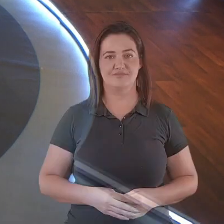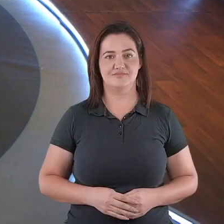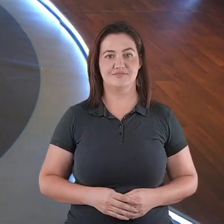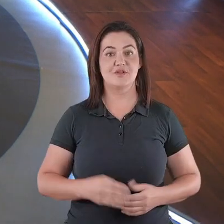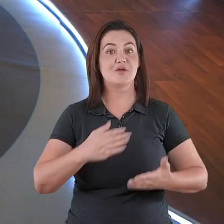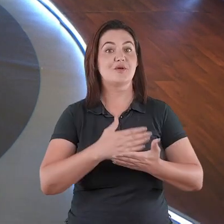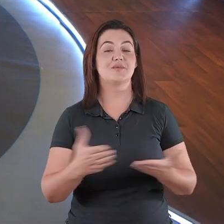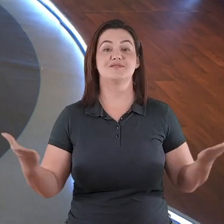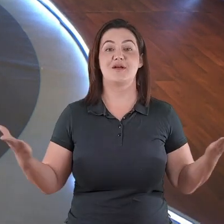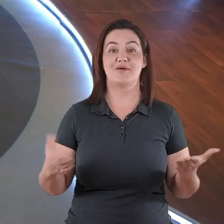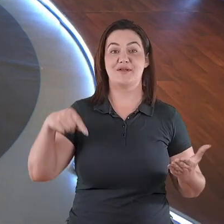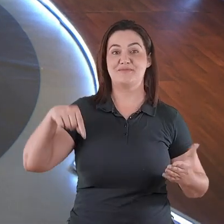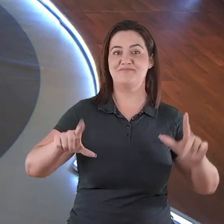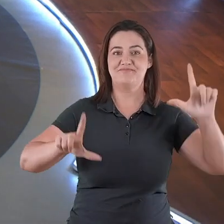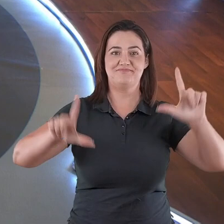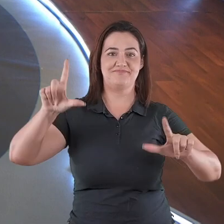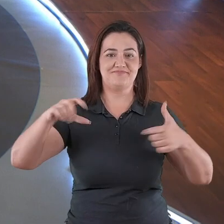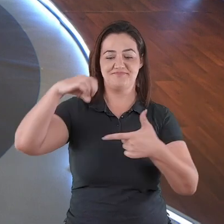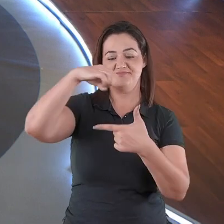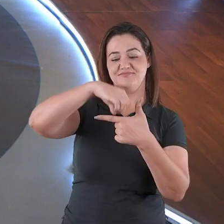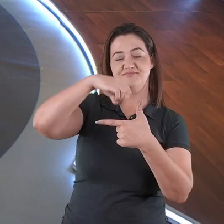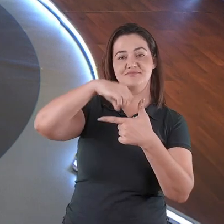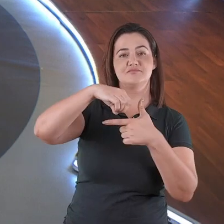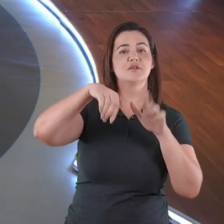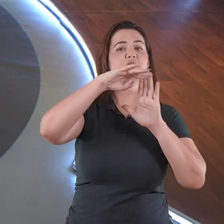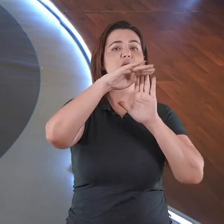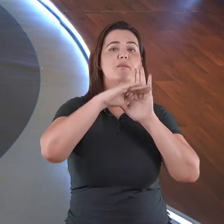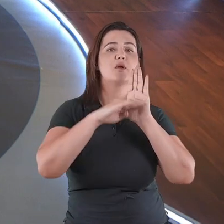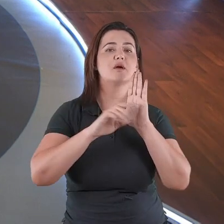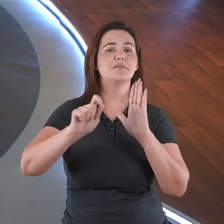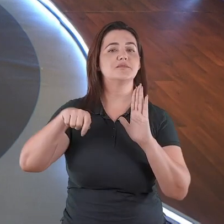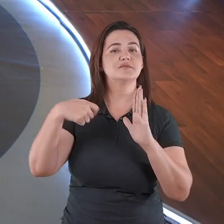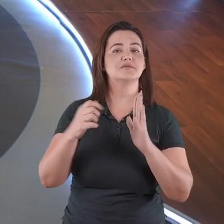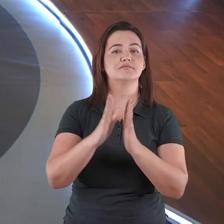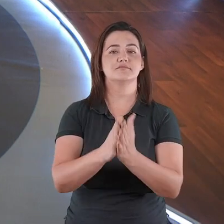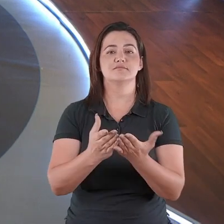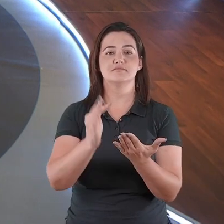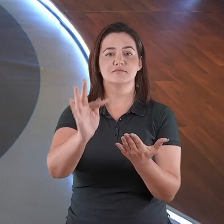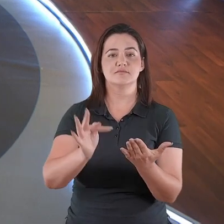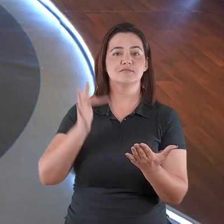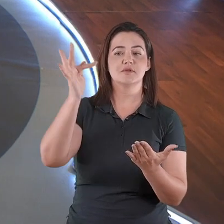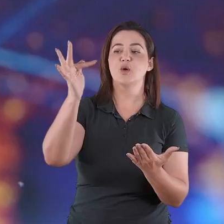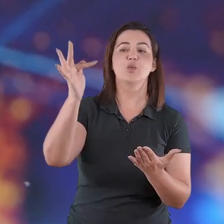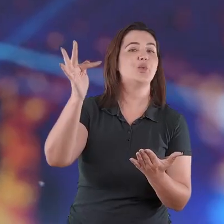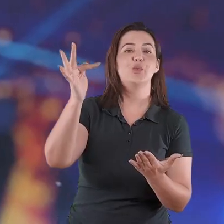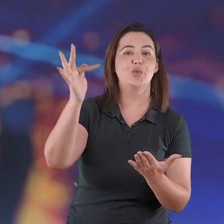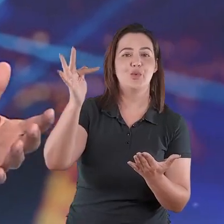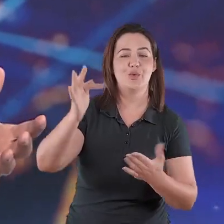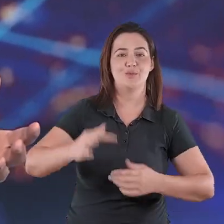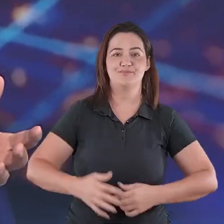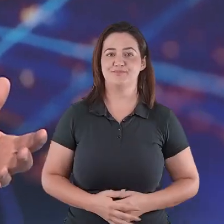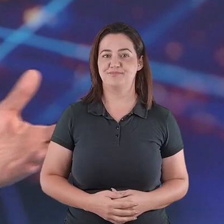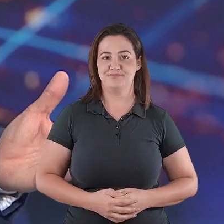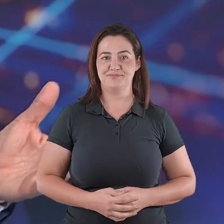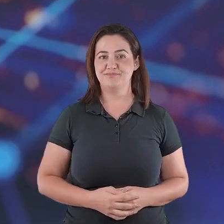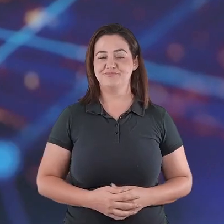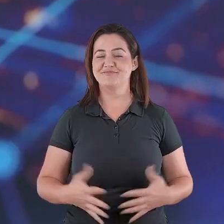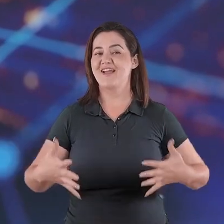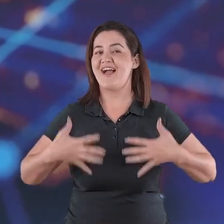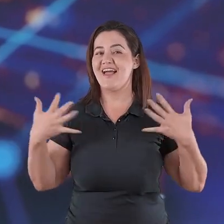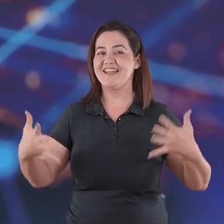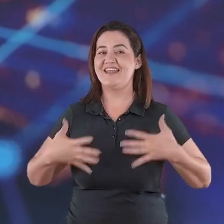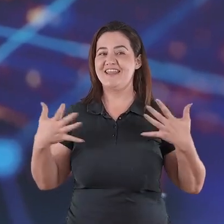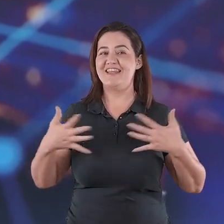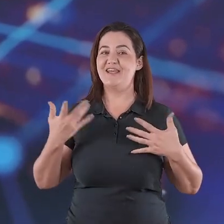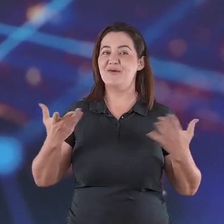Começa agora na tela da TV Novo Tempo, mais um programa Arena do Futuro. Que alegria poder entrar aí